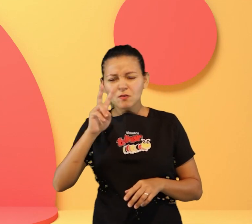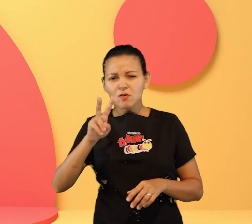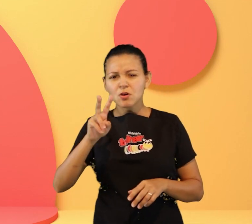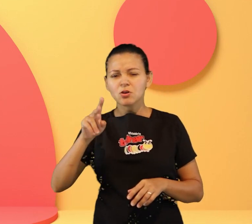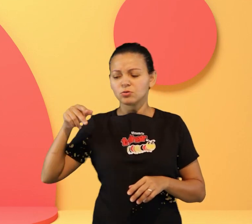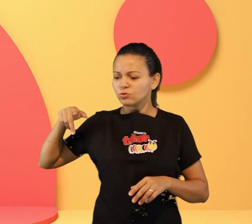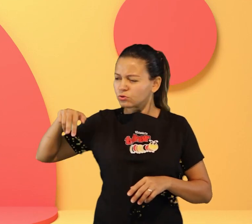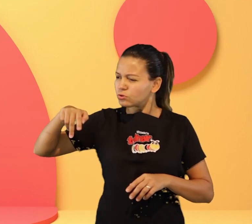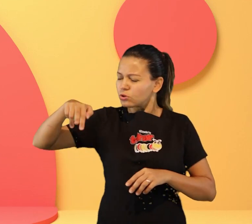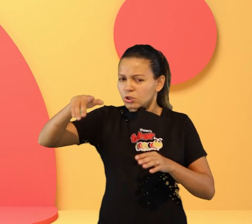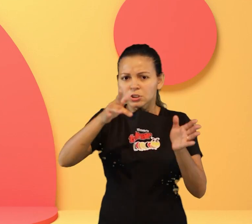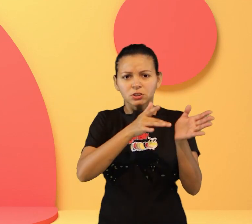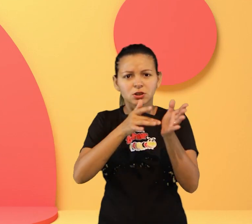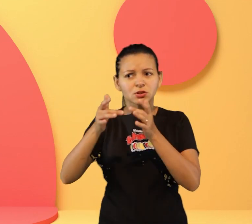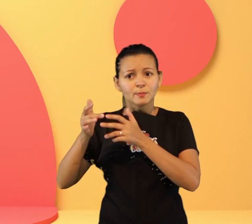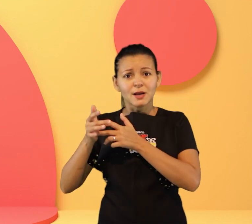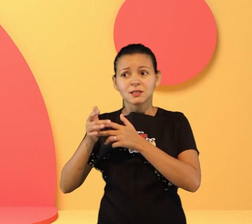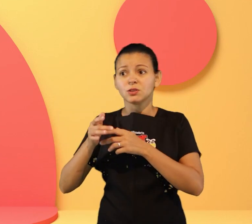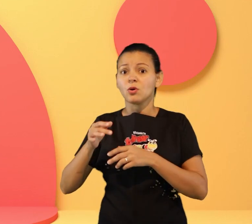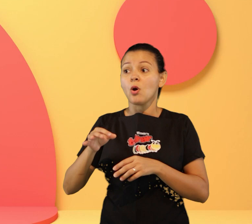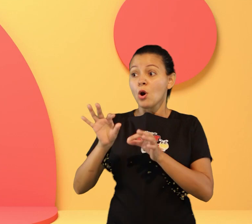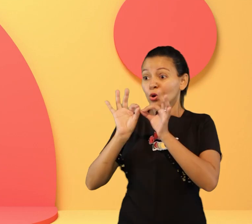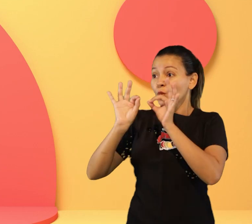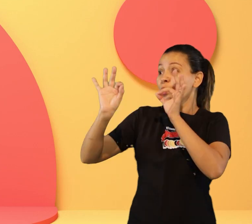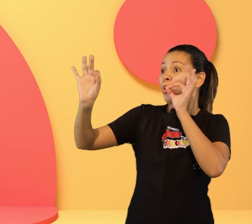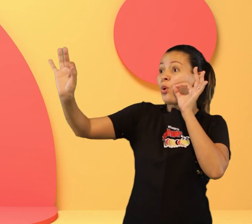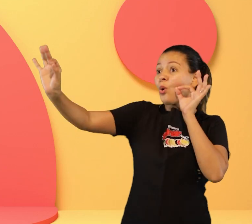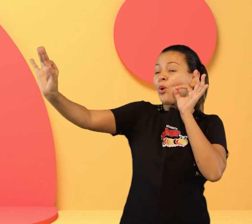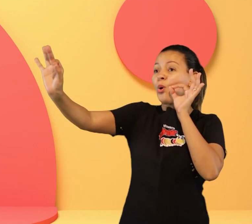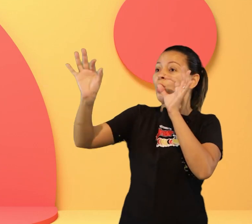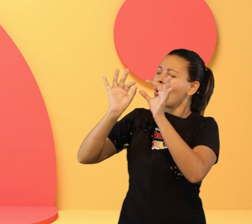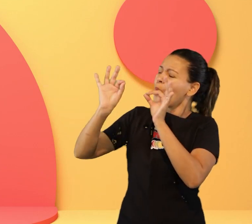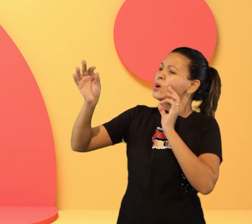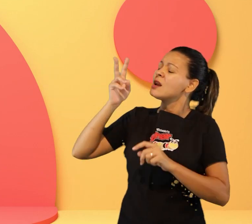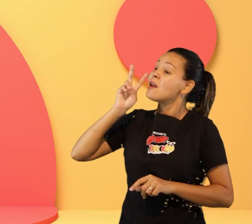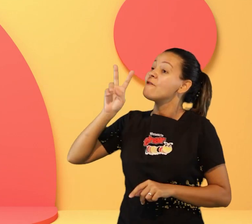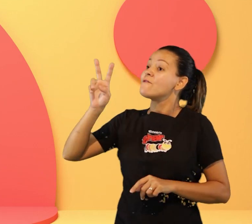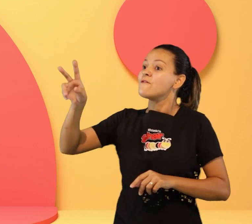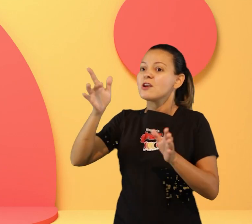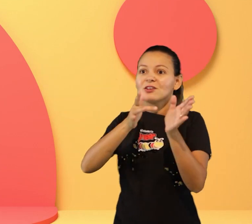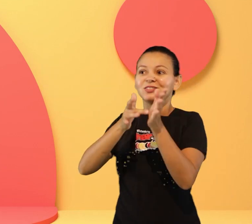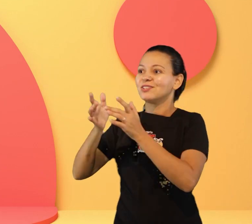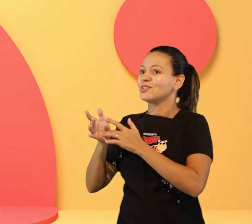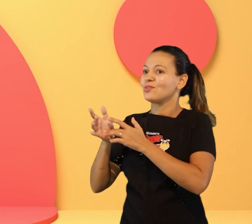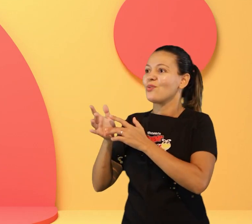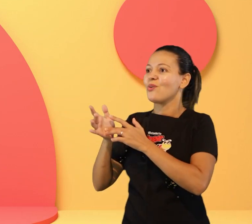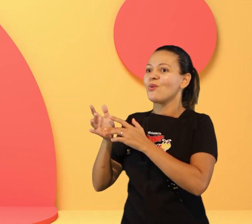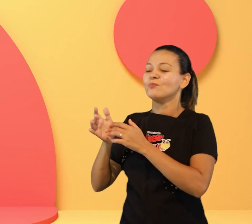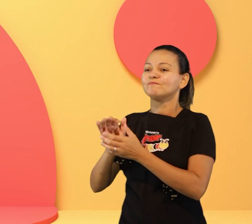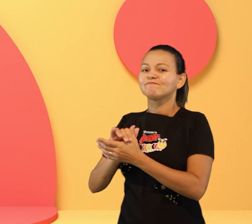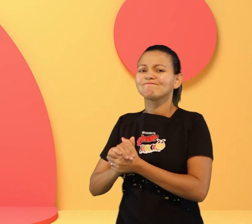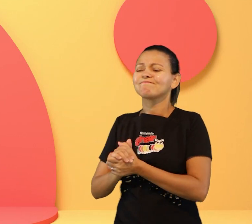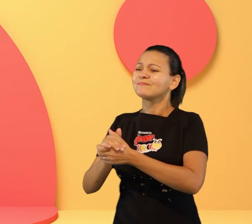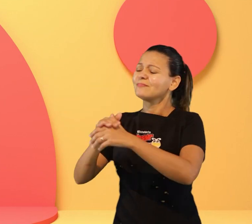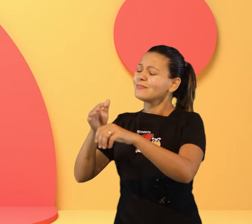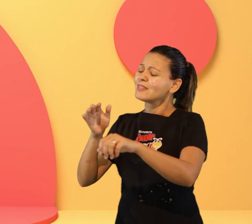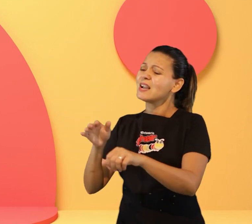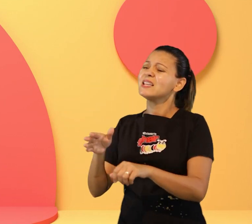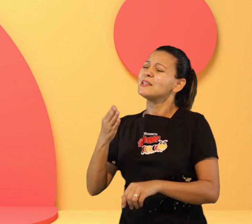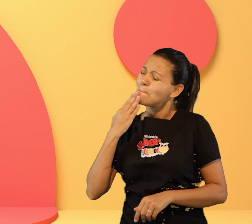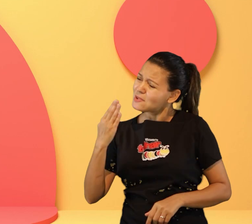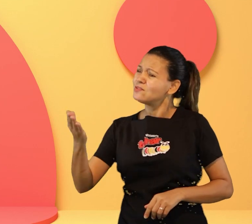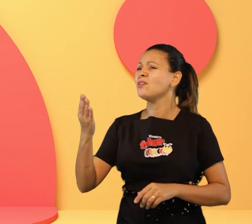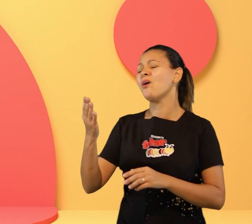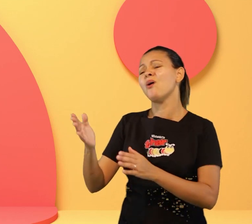pedindo a ajuda de Jesus Jesus os ouviu Jesus pediu que fossem até ao templo até o sacerdote